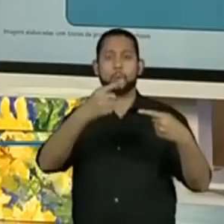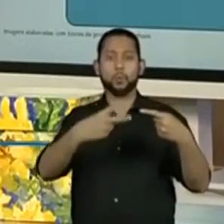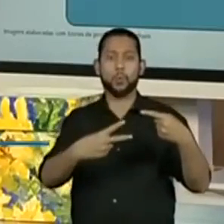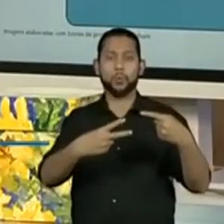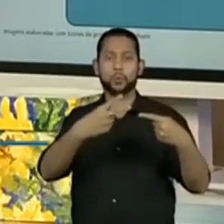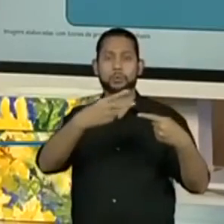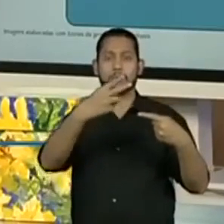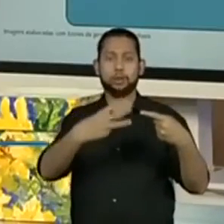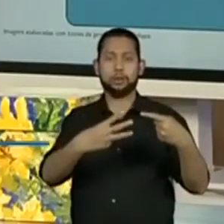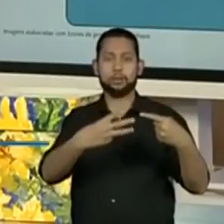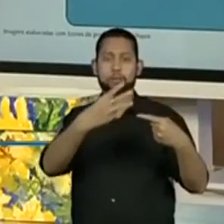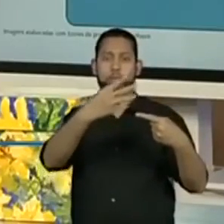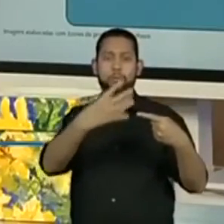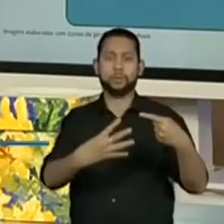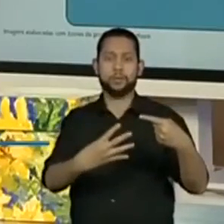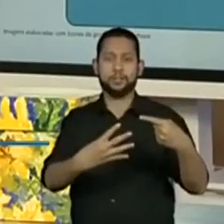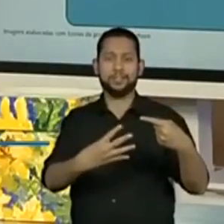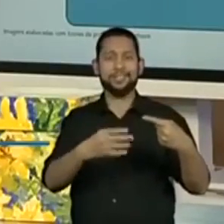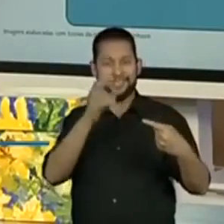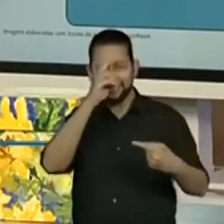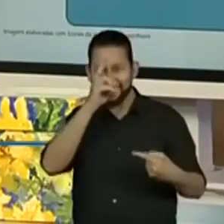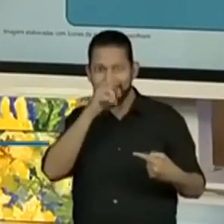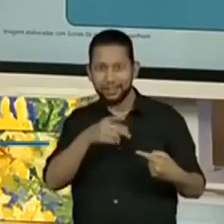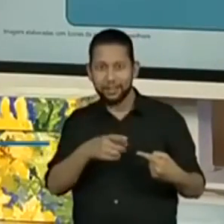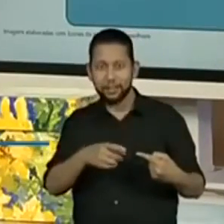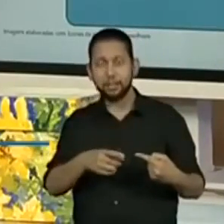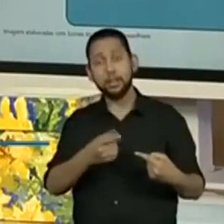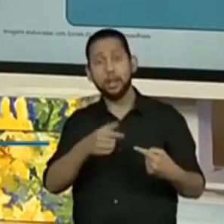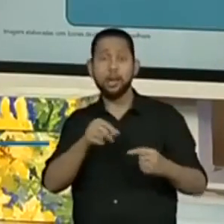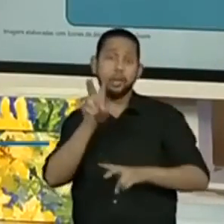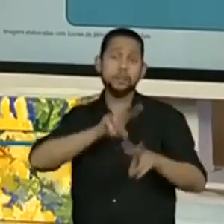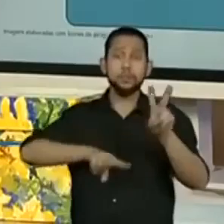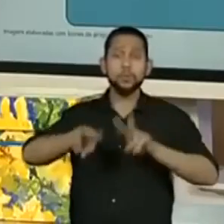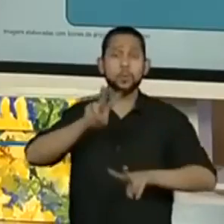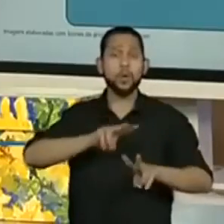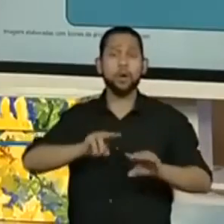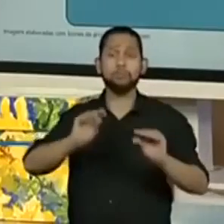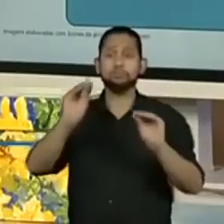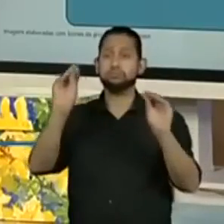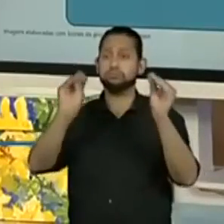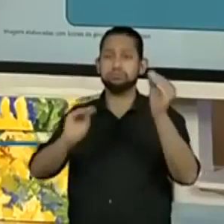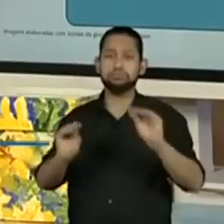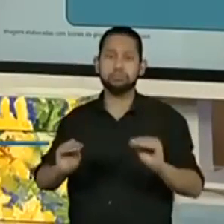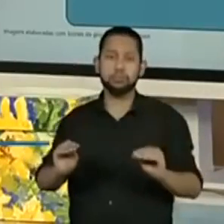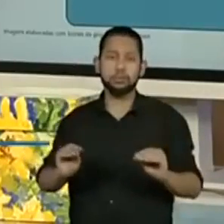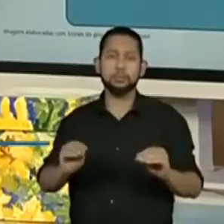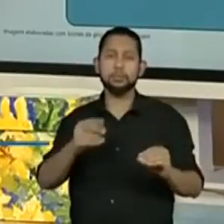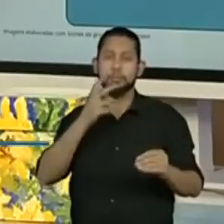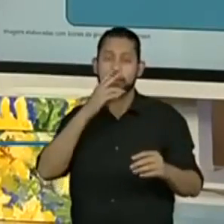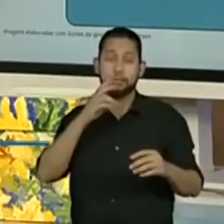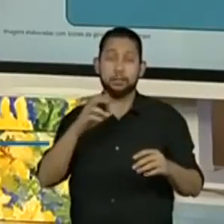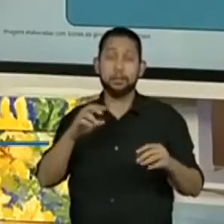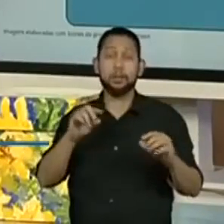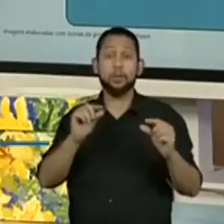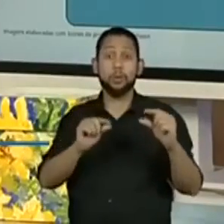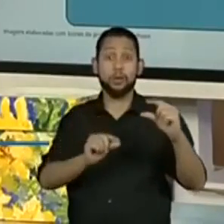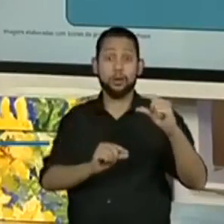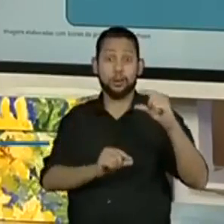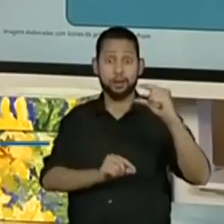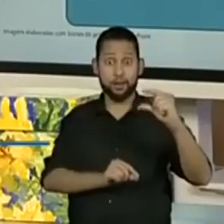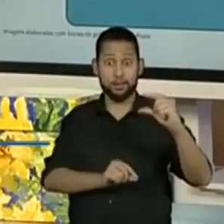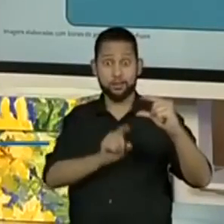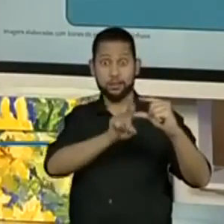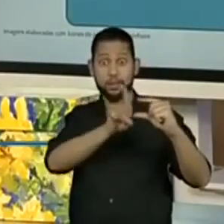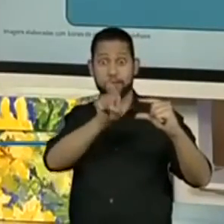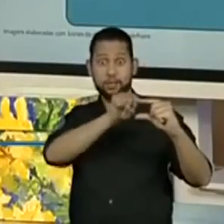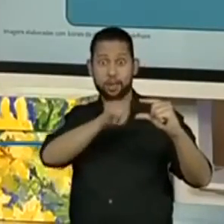um e dois, um e três, um e quatro. Então, o esquema, né, o mapa mental, desculpa, o esquema